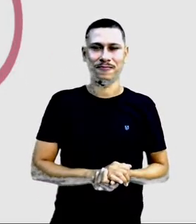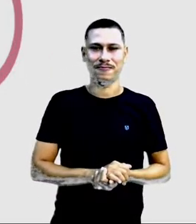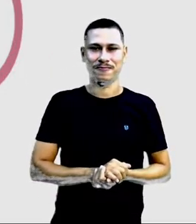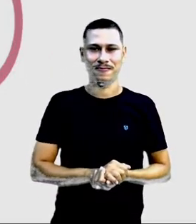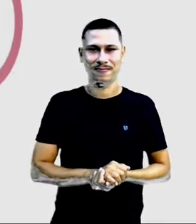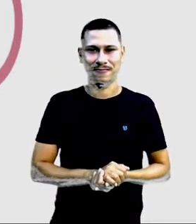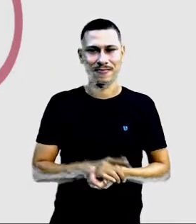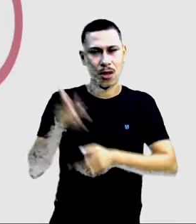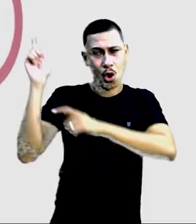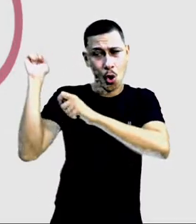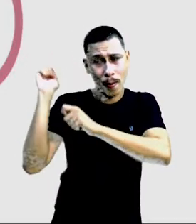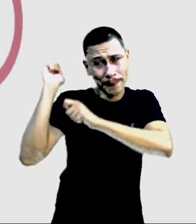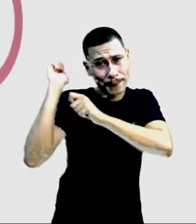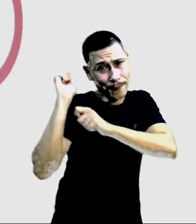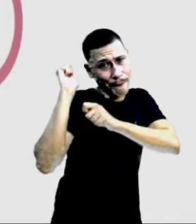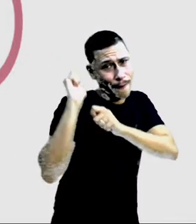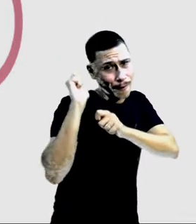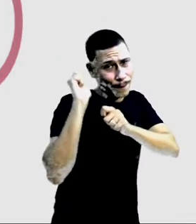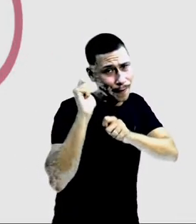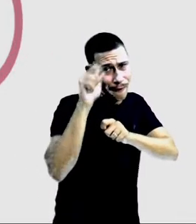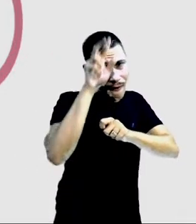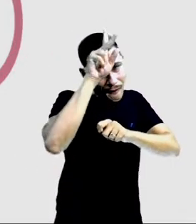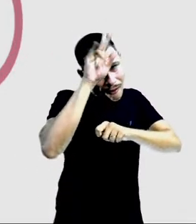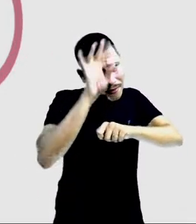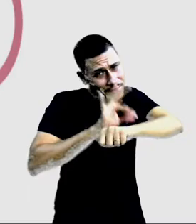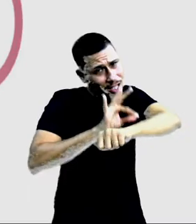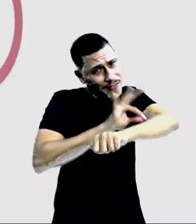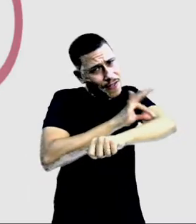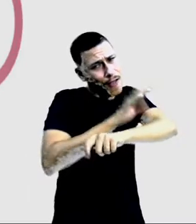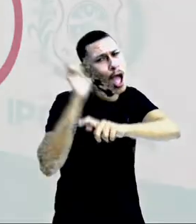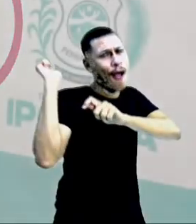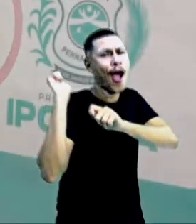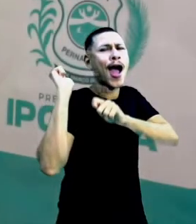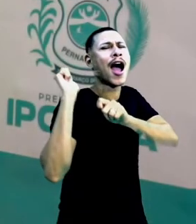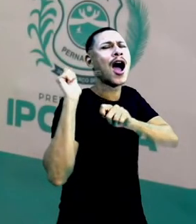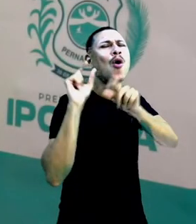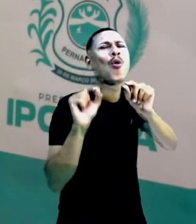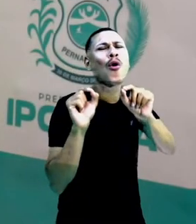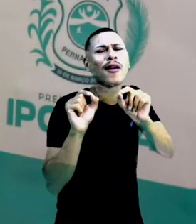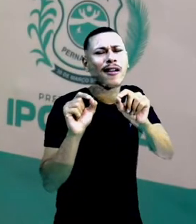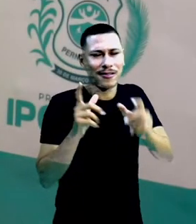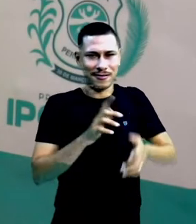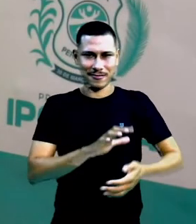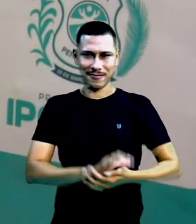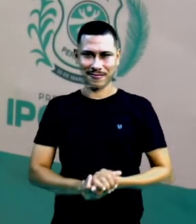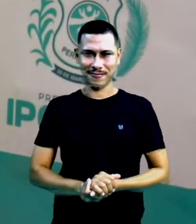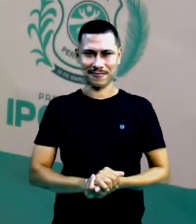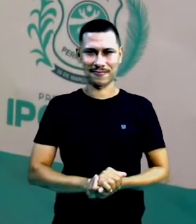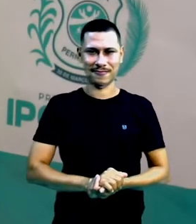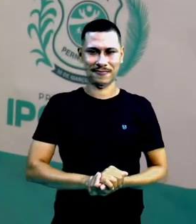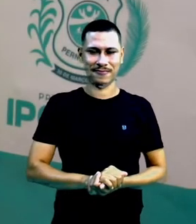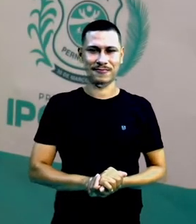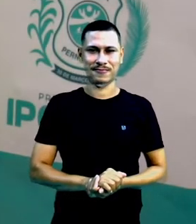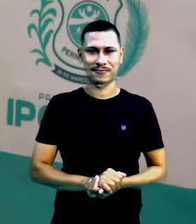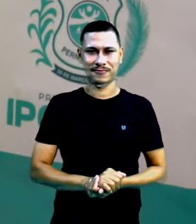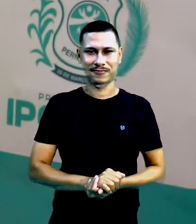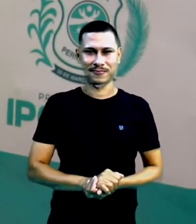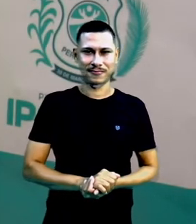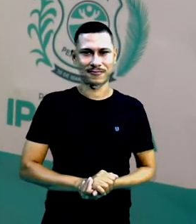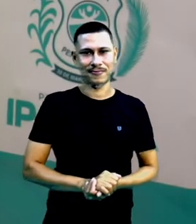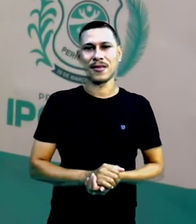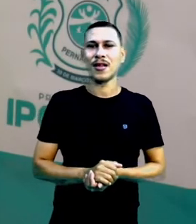esses pesos para lá e para cá. Elas são pequenas, mas elas são valentes. Elas carregam a própria